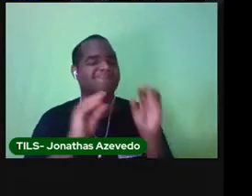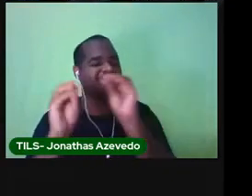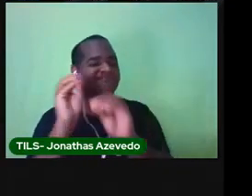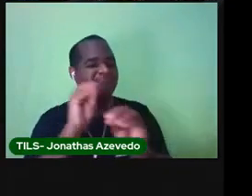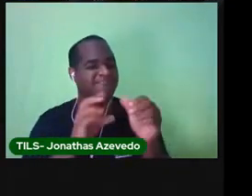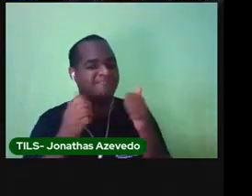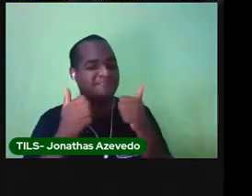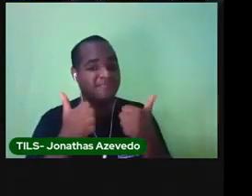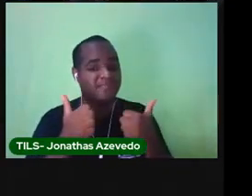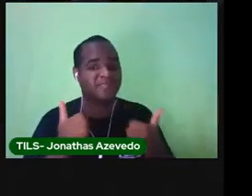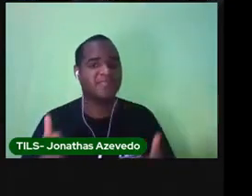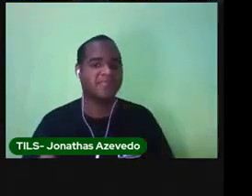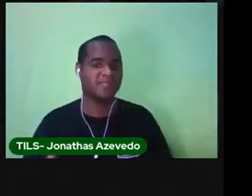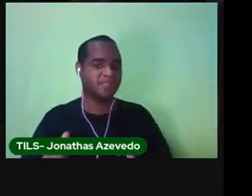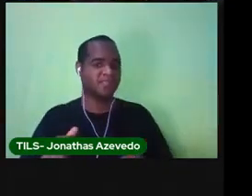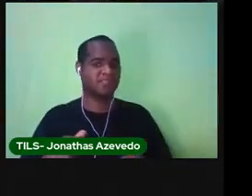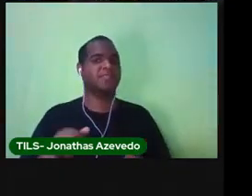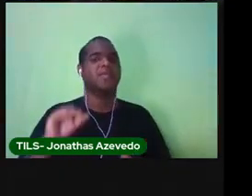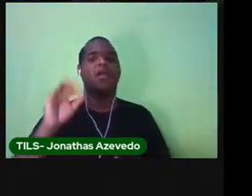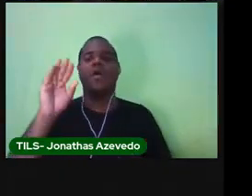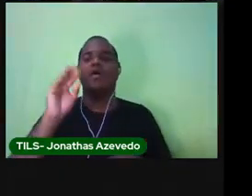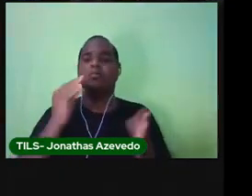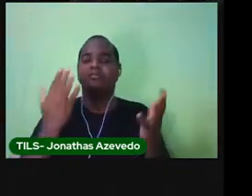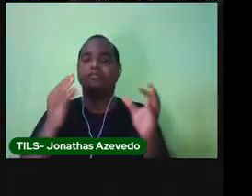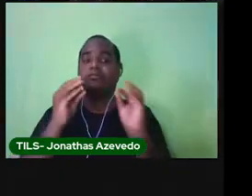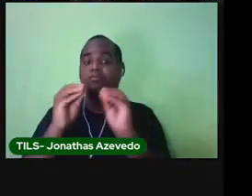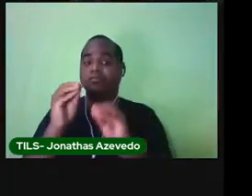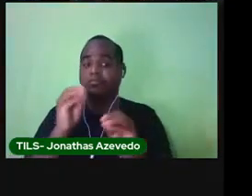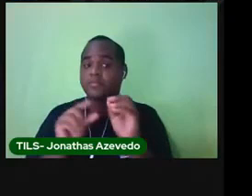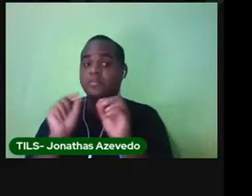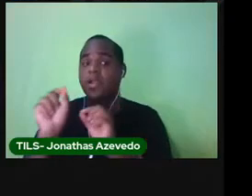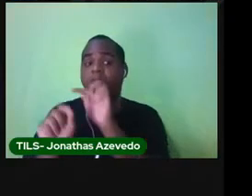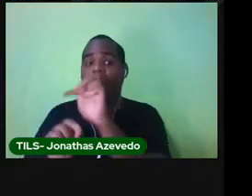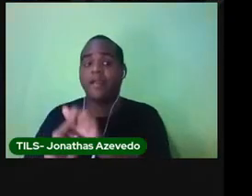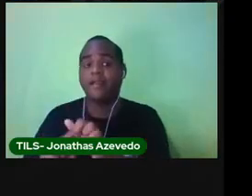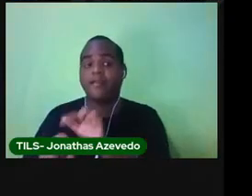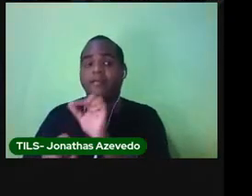Você acha que quem enviou essa mensagem?